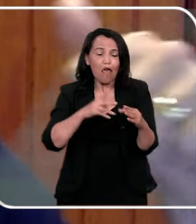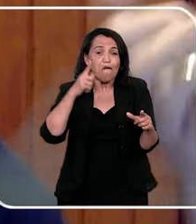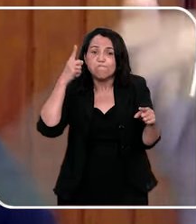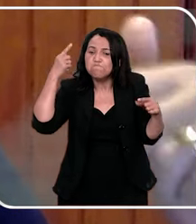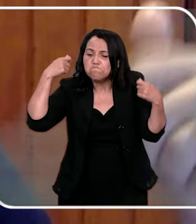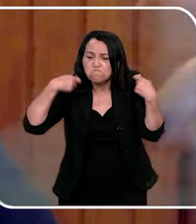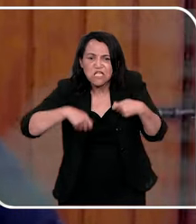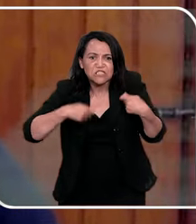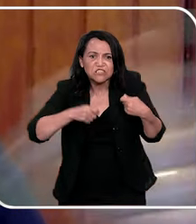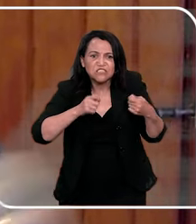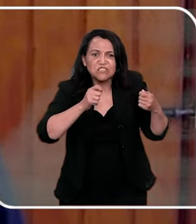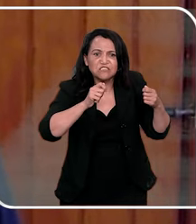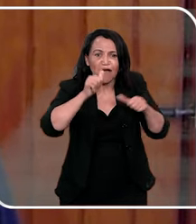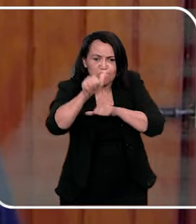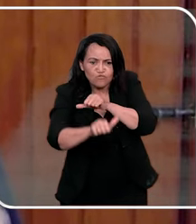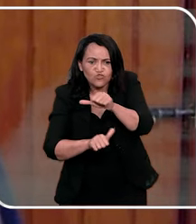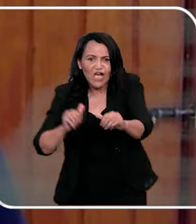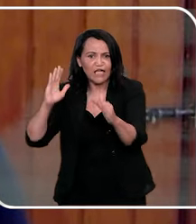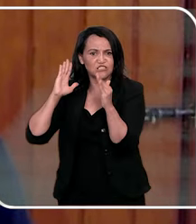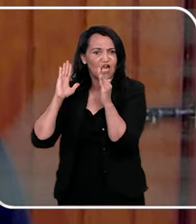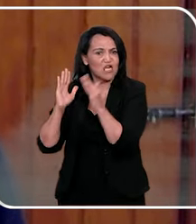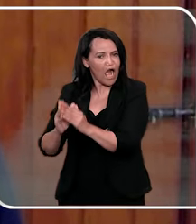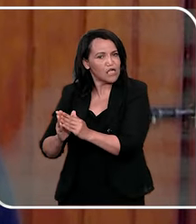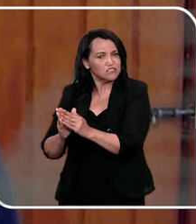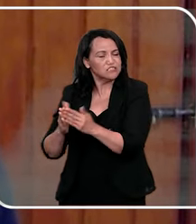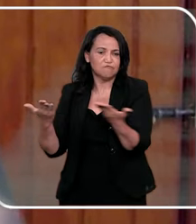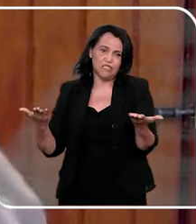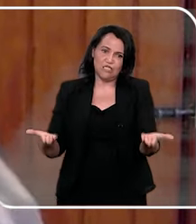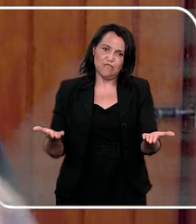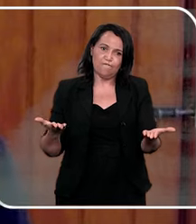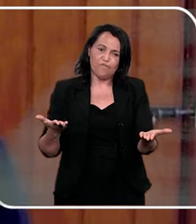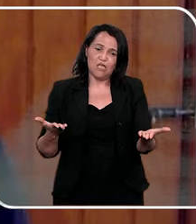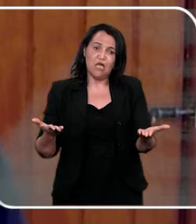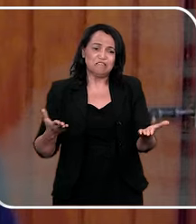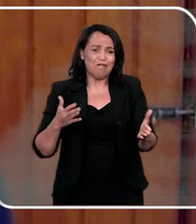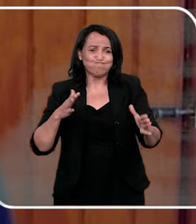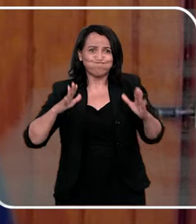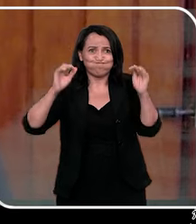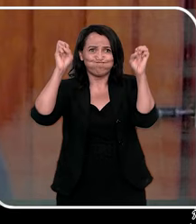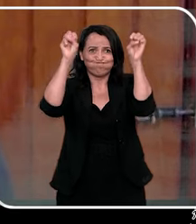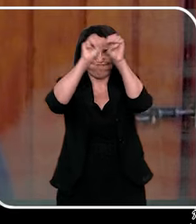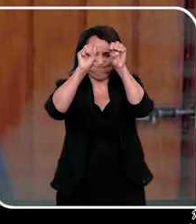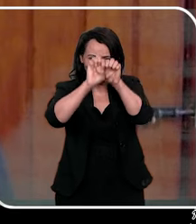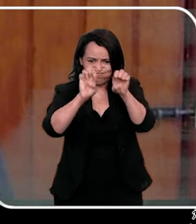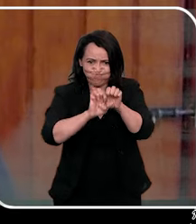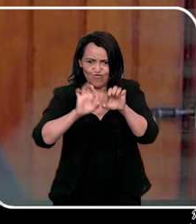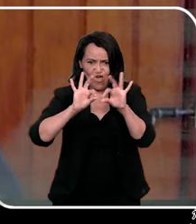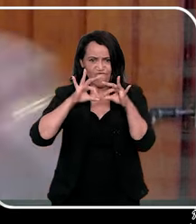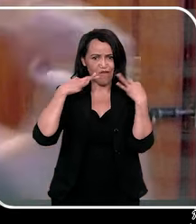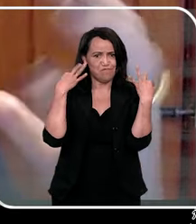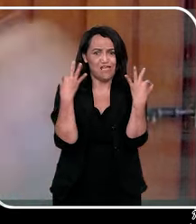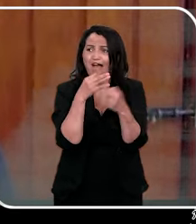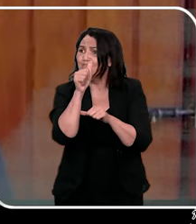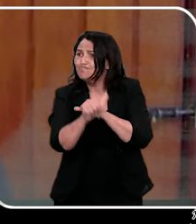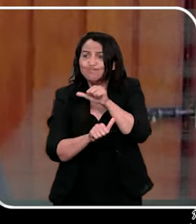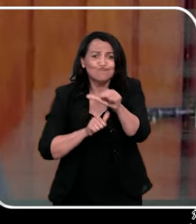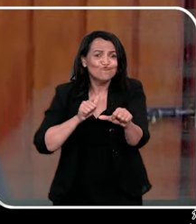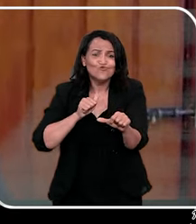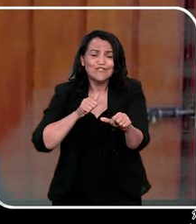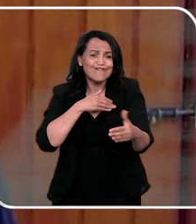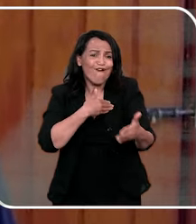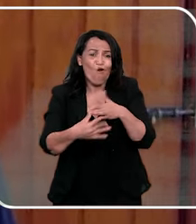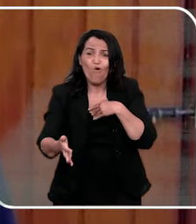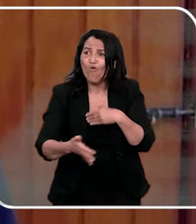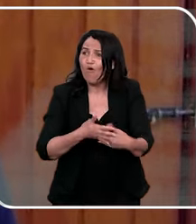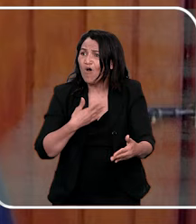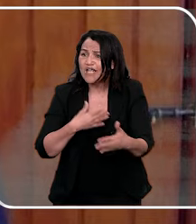às vezes está solto, coragido, ela tem medo de morrer, ela que tem que mudar, ela que vai ficar sem o provedor, então, mexe com a estrutura inteira da